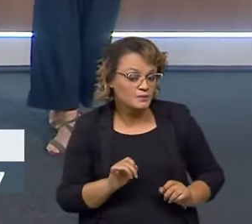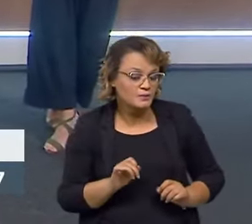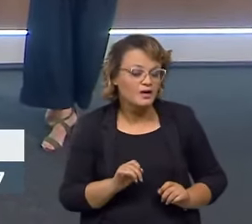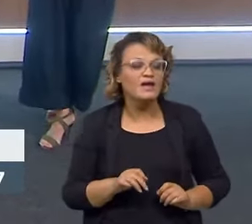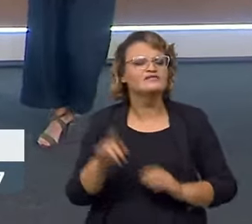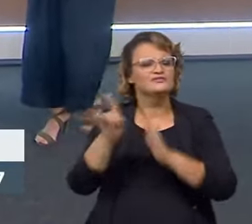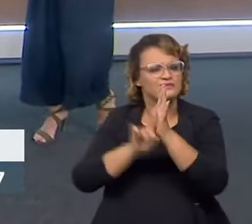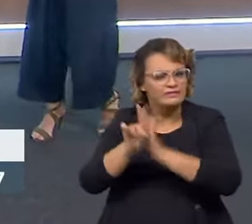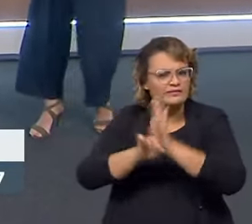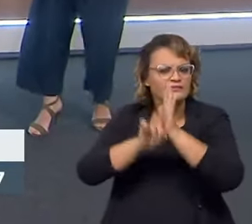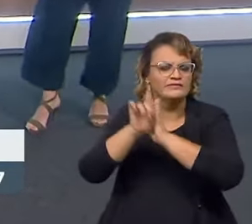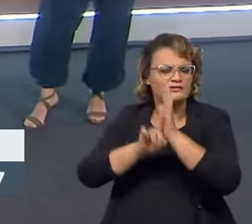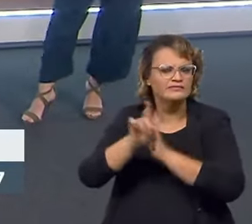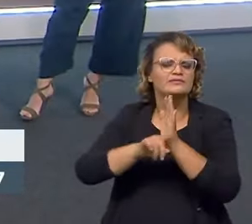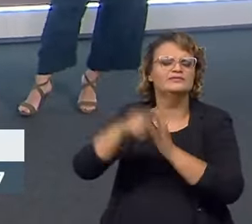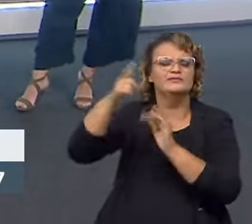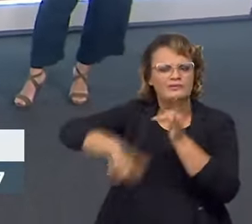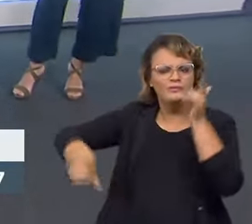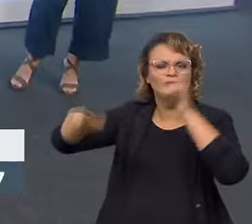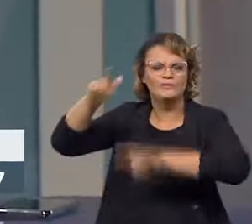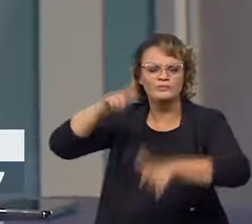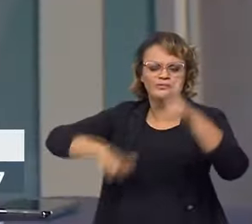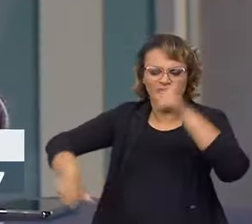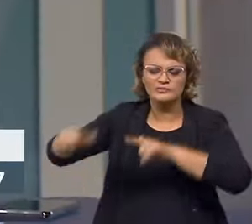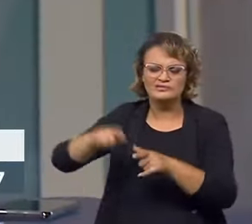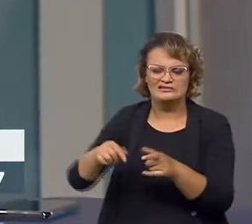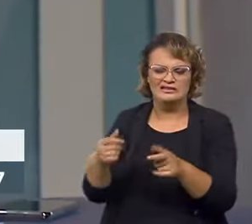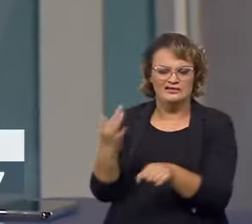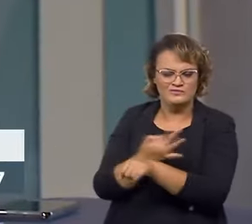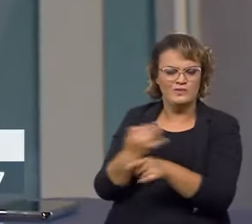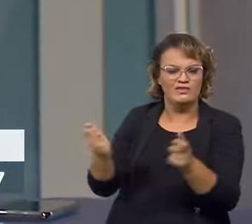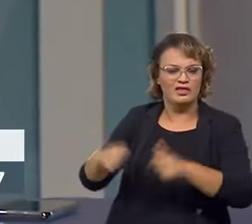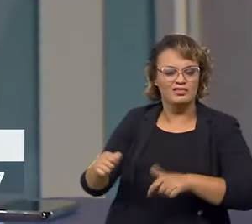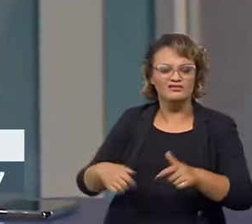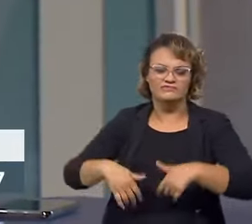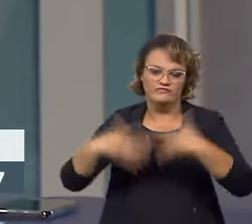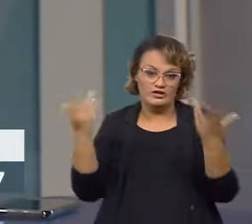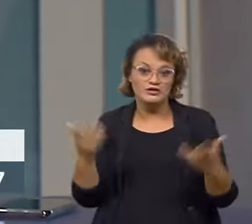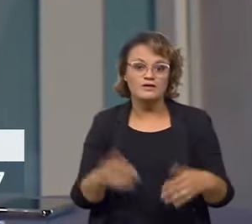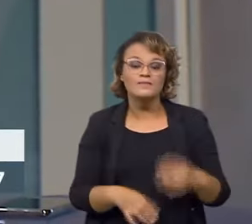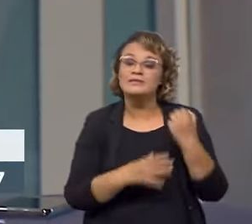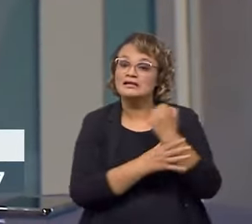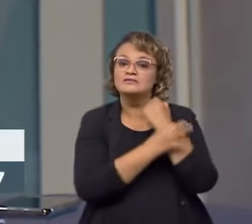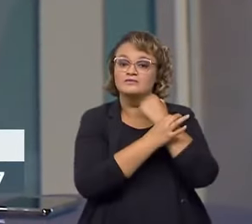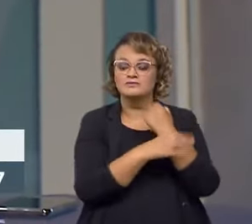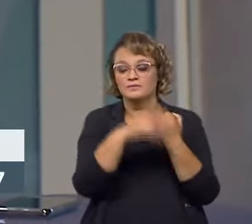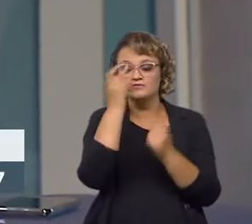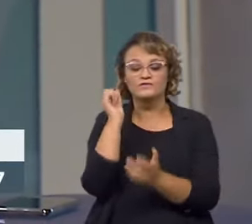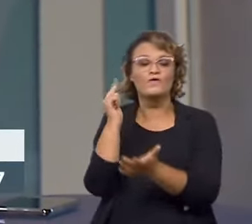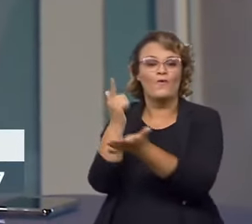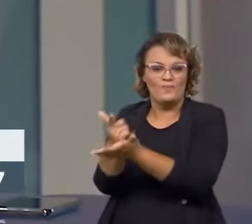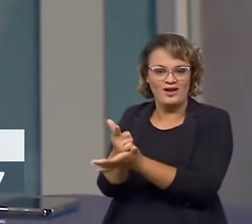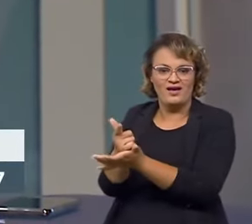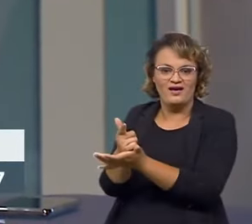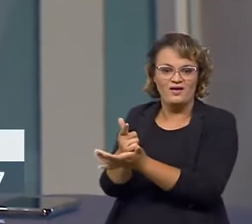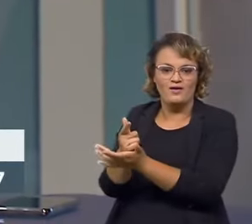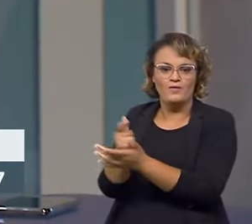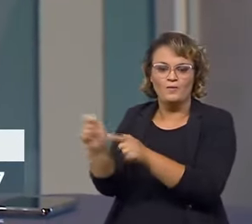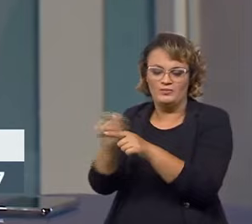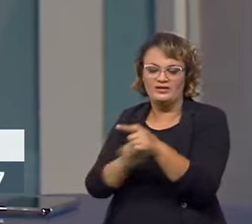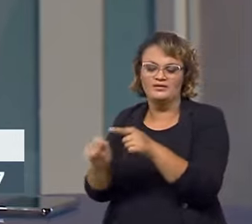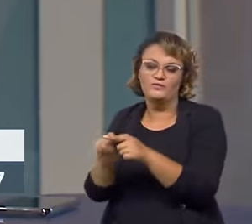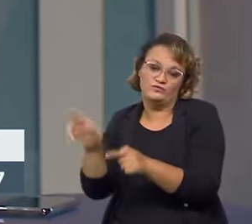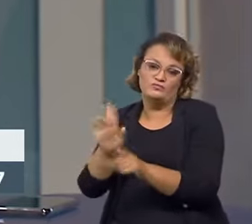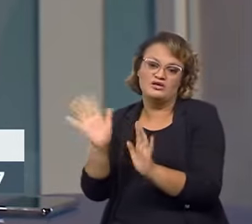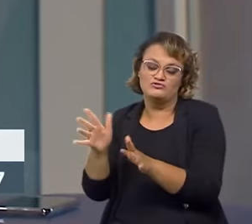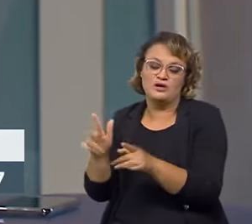para ver se não vai gerar nenhum problema, se a carcaça aguenta e dar segurança para quem vai comprar um pneu recalchutado,